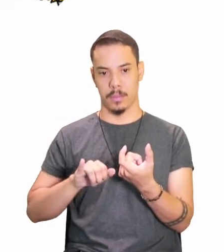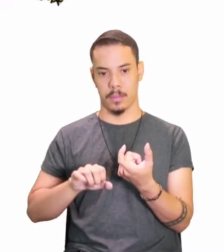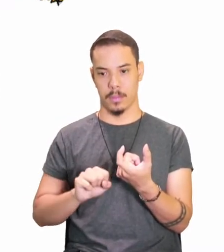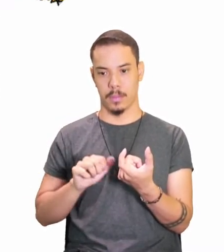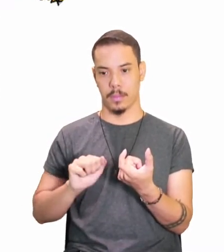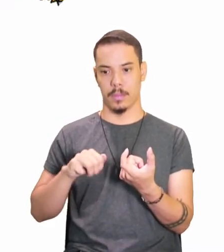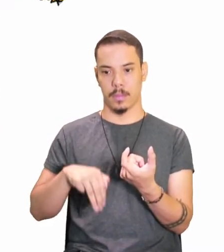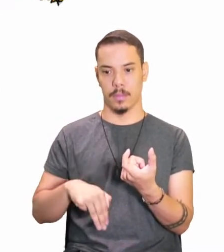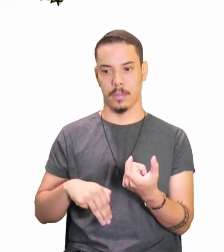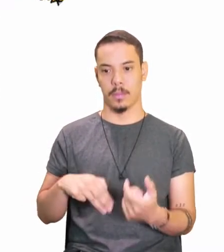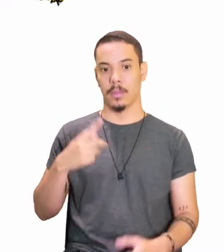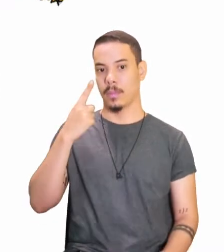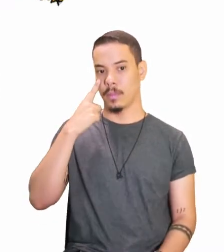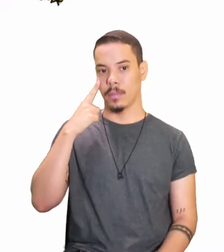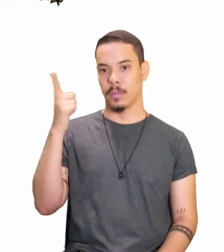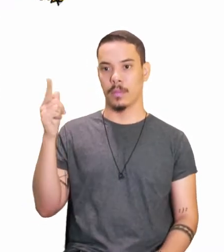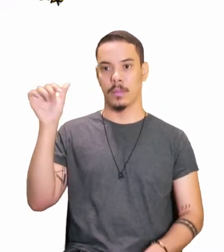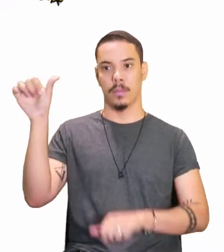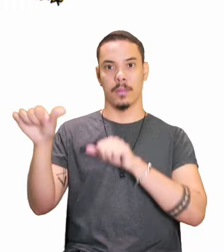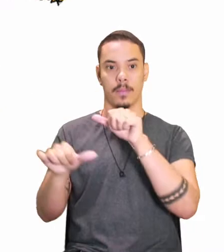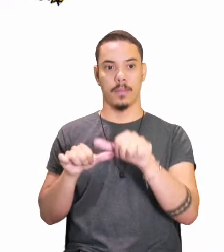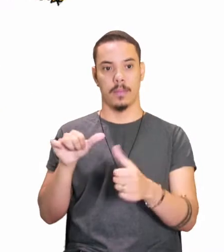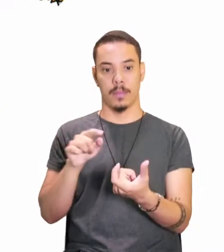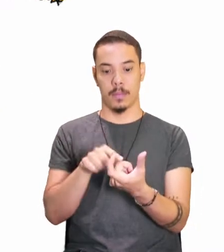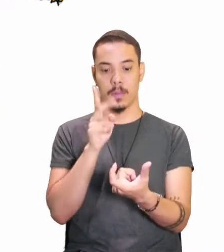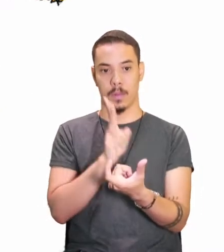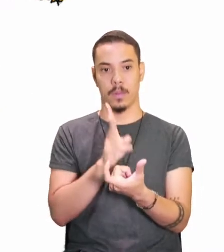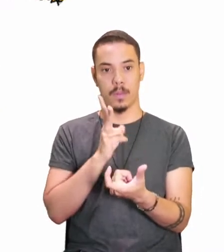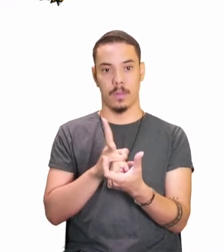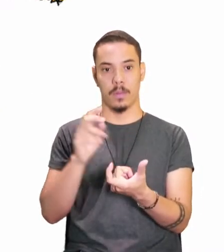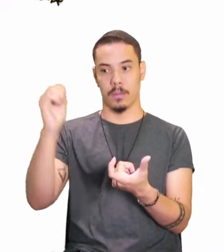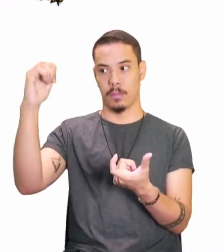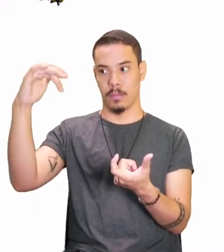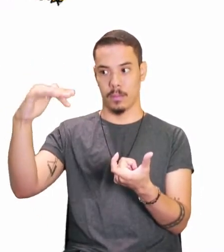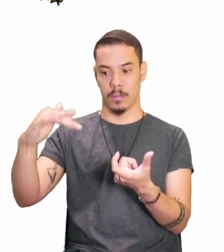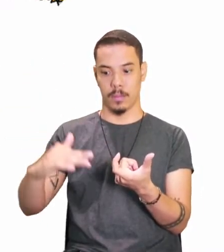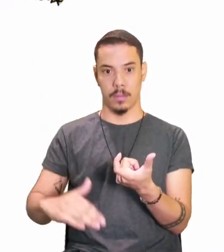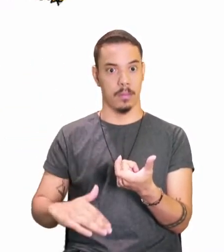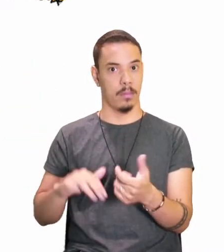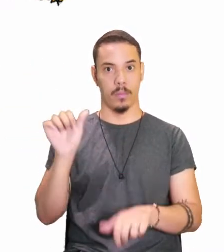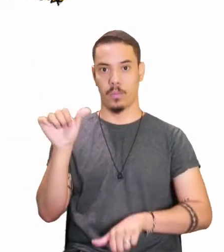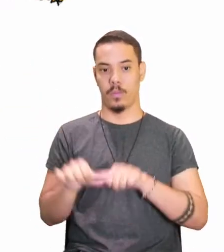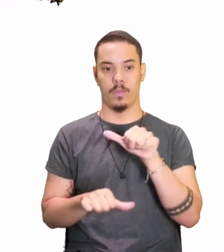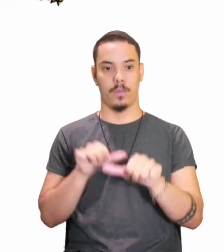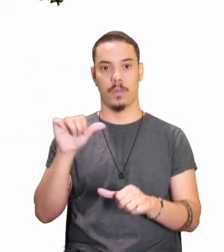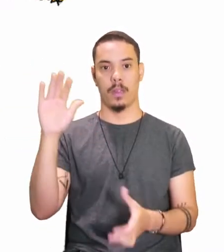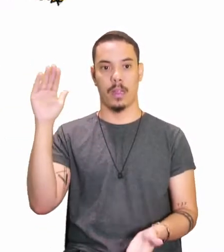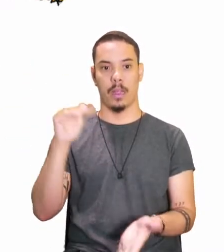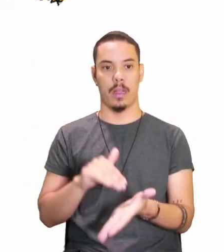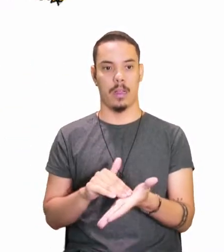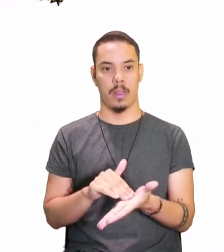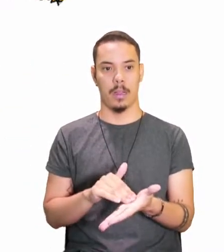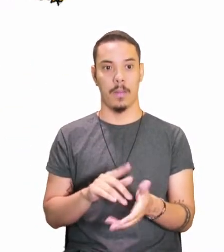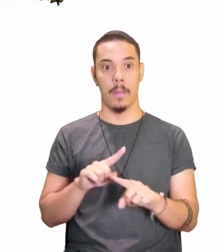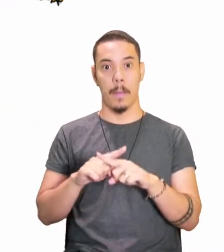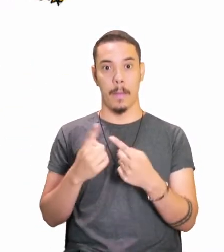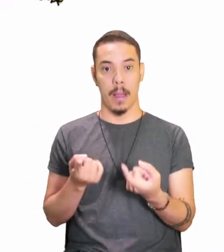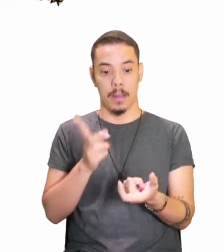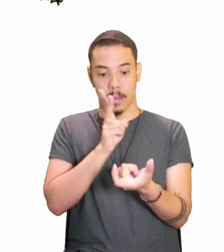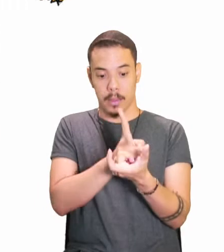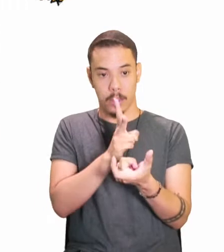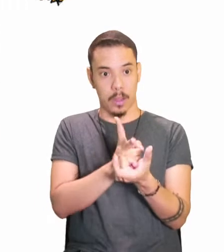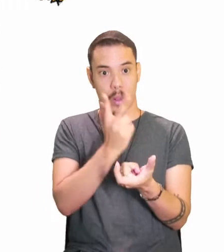cantam. Olha só, permaneceu da primeira, até a última pessoa, com o mesmo